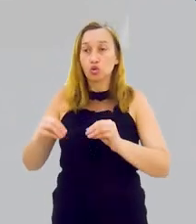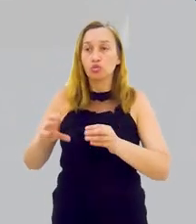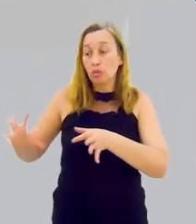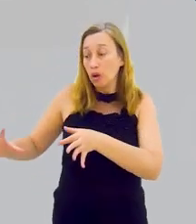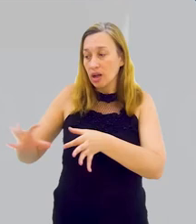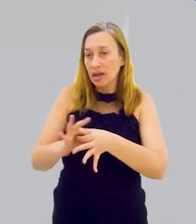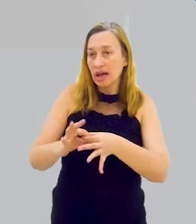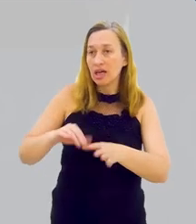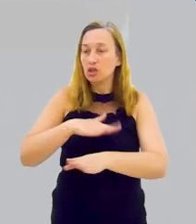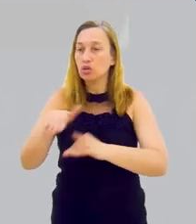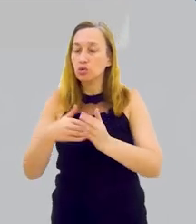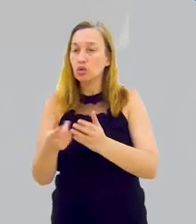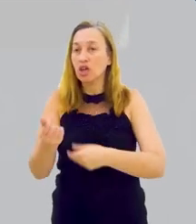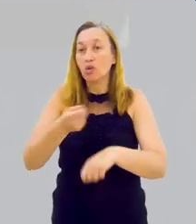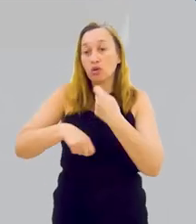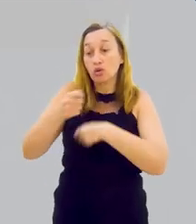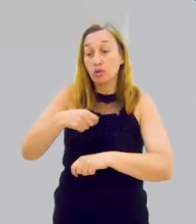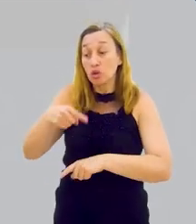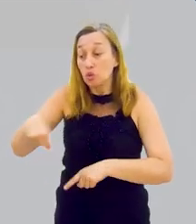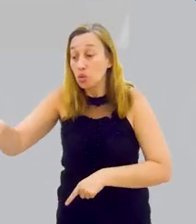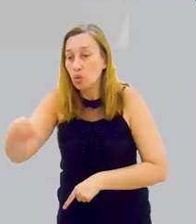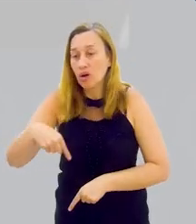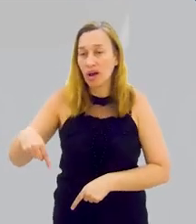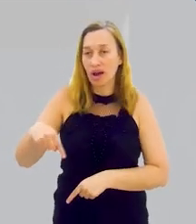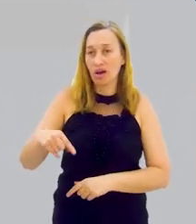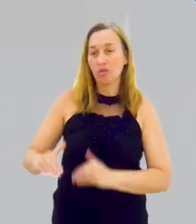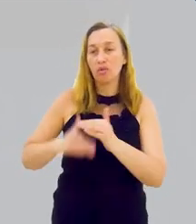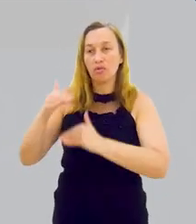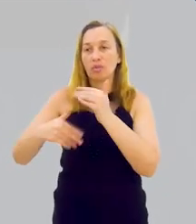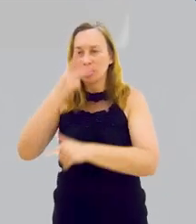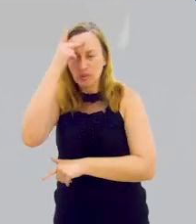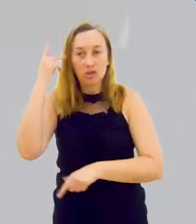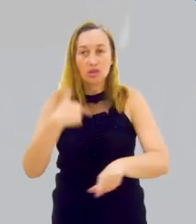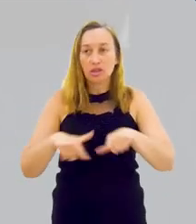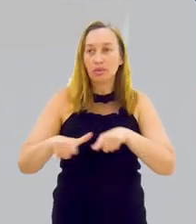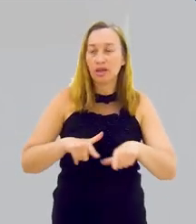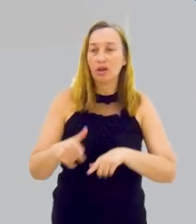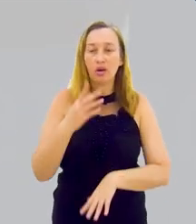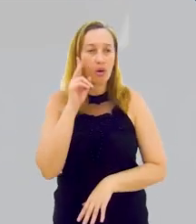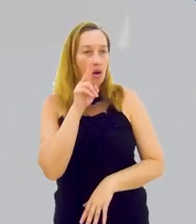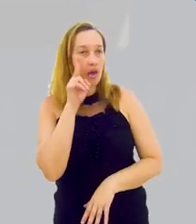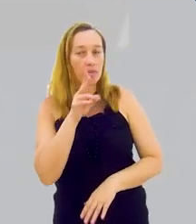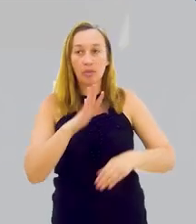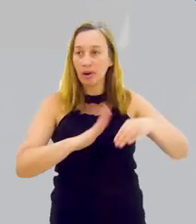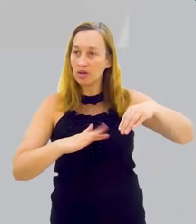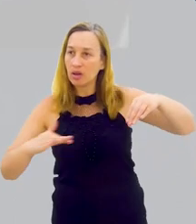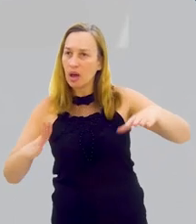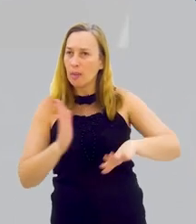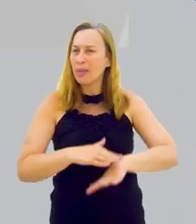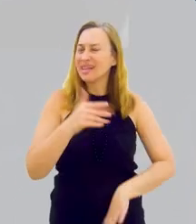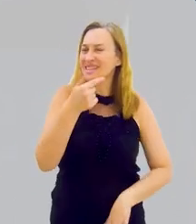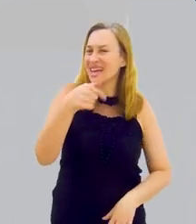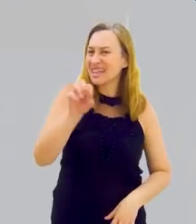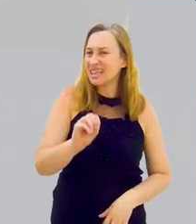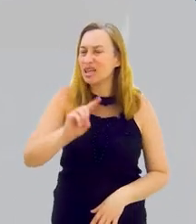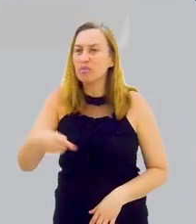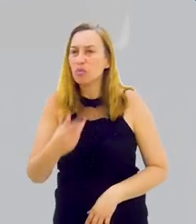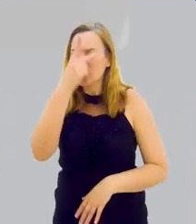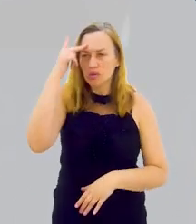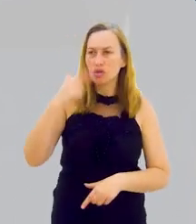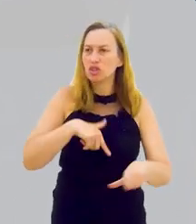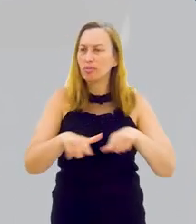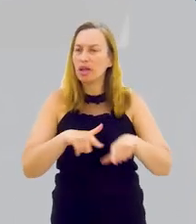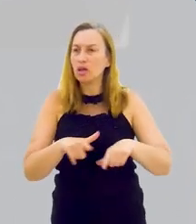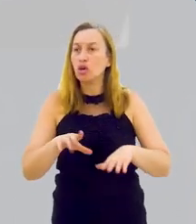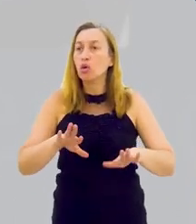offshore, se tem uma construção naval, isso tudo pode puxar toda a economia do entorno, comércio. Você movimenta trabalhadores. Eu me lembro